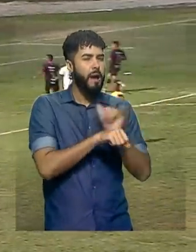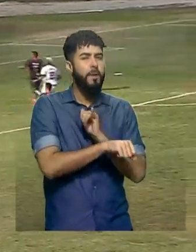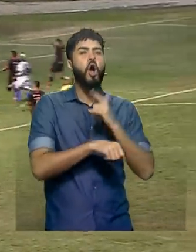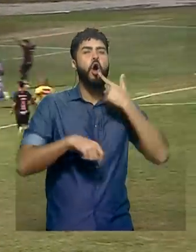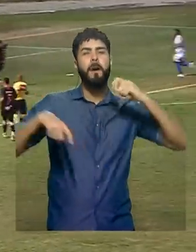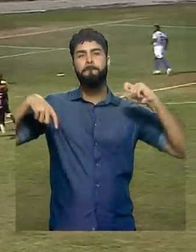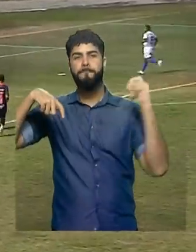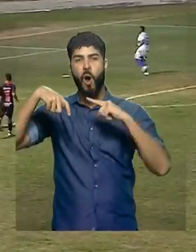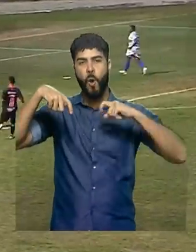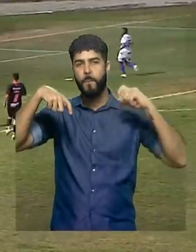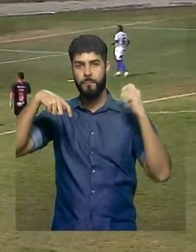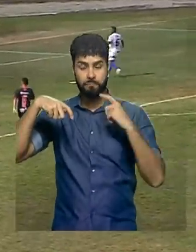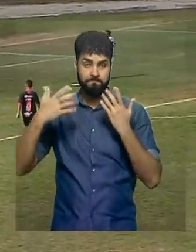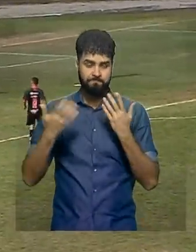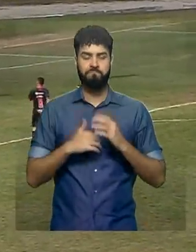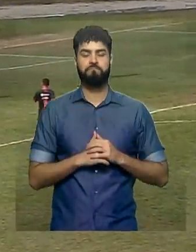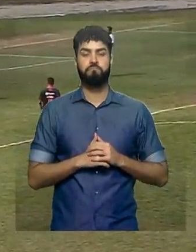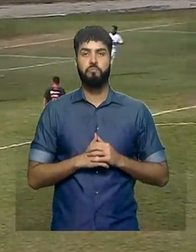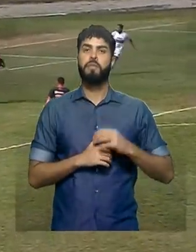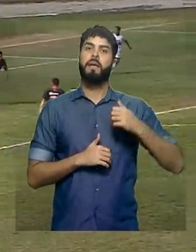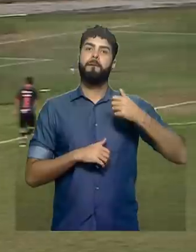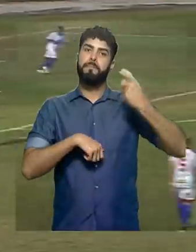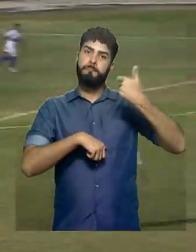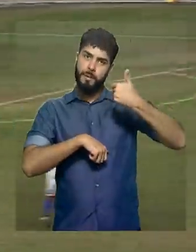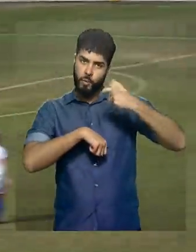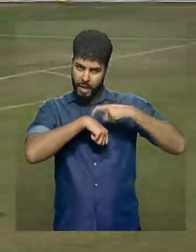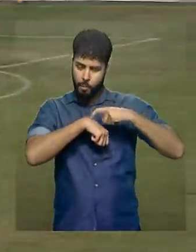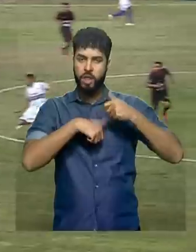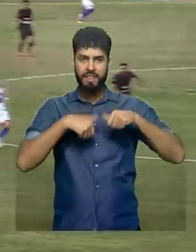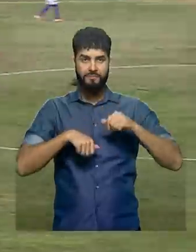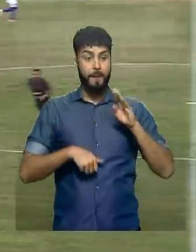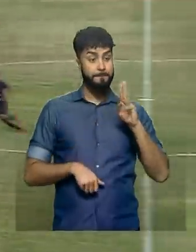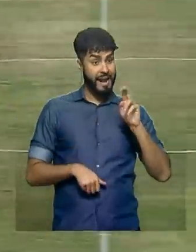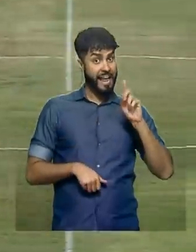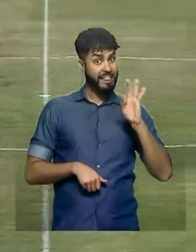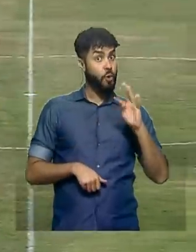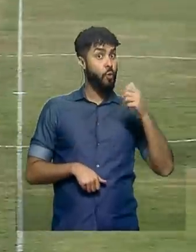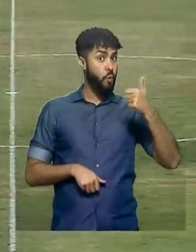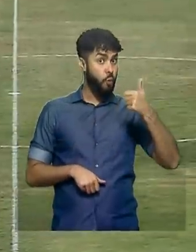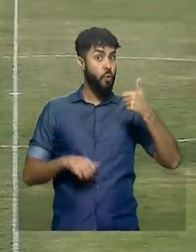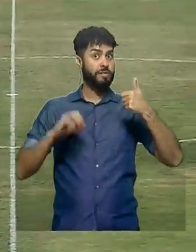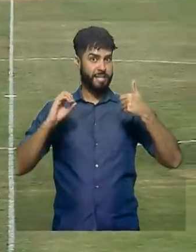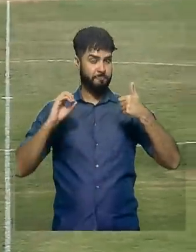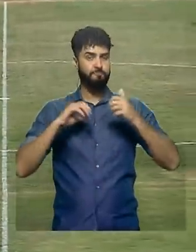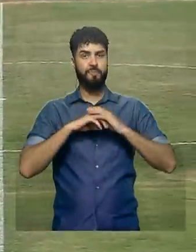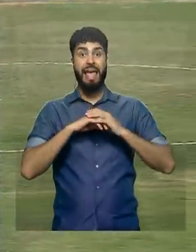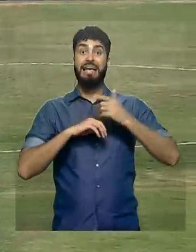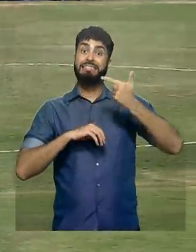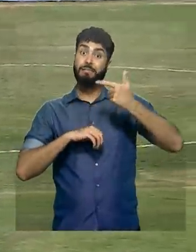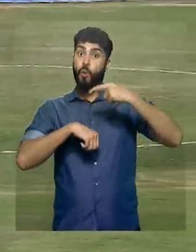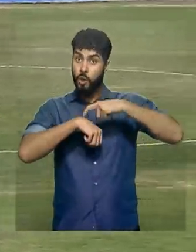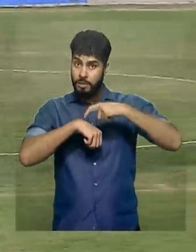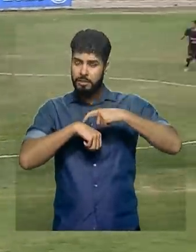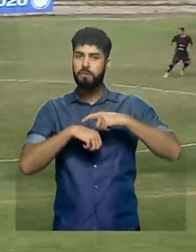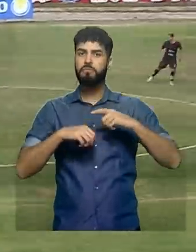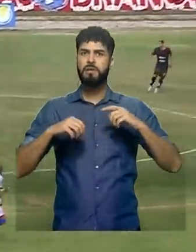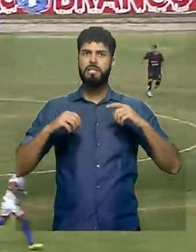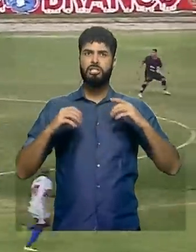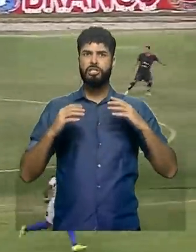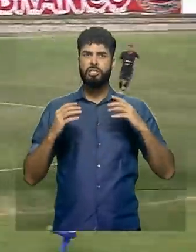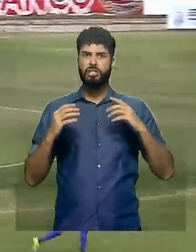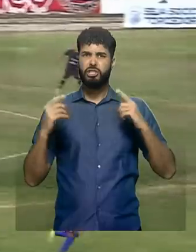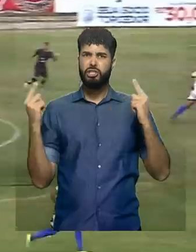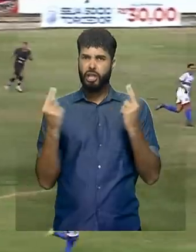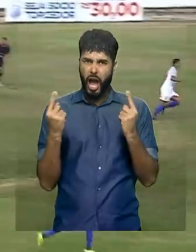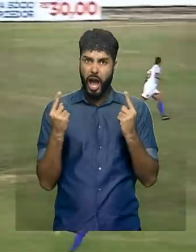marcar. Terminou o primeiro tempo vencendo por 1 a 0. No segundo tempo, o Fast ensaiou uma reação,